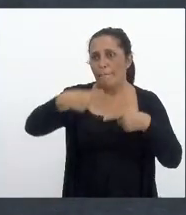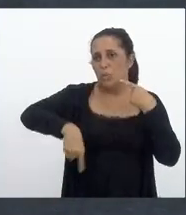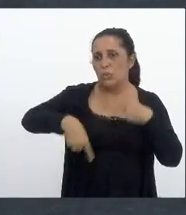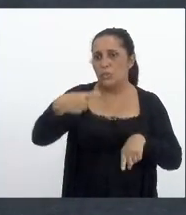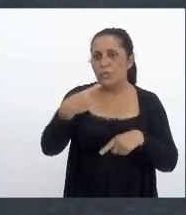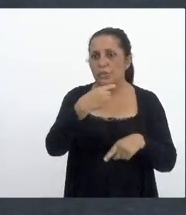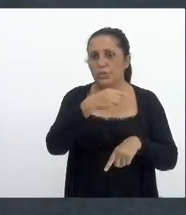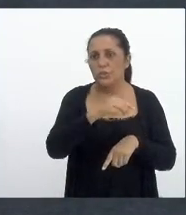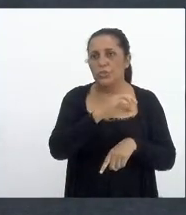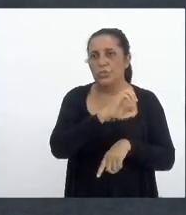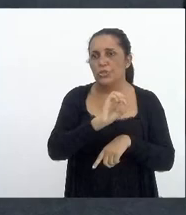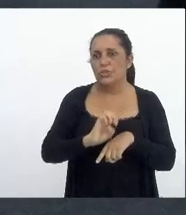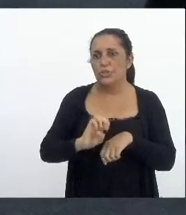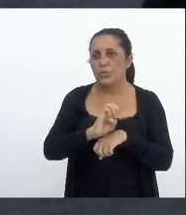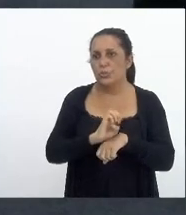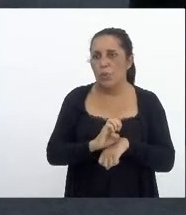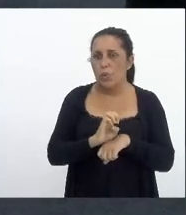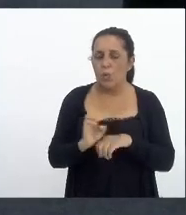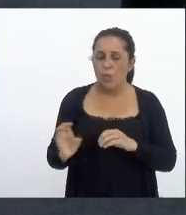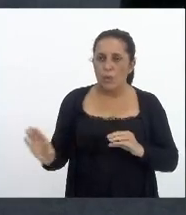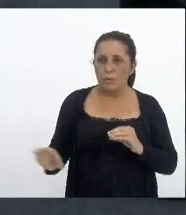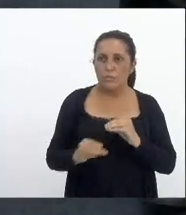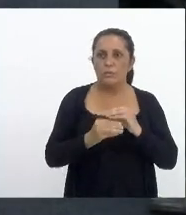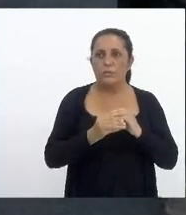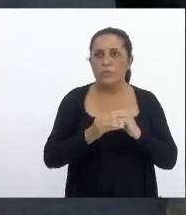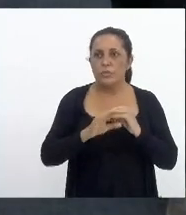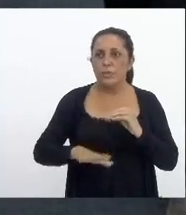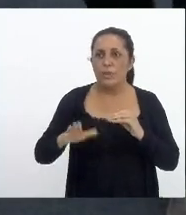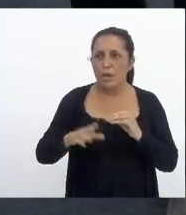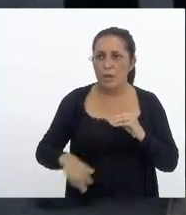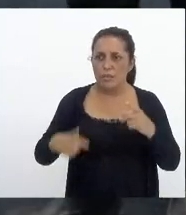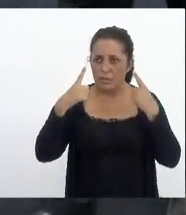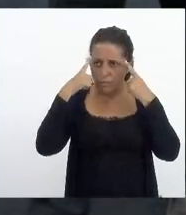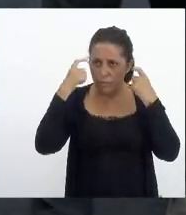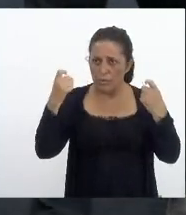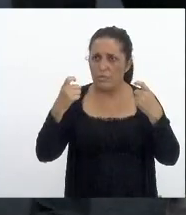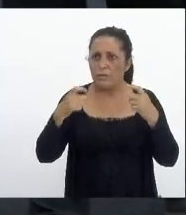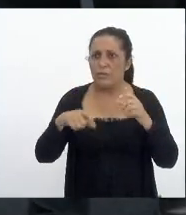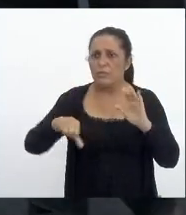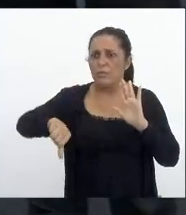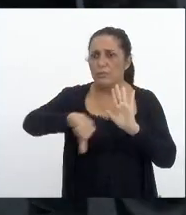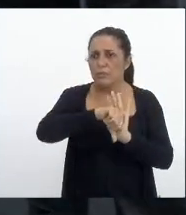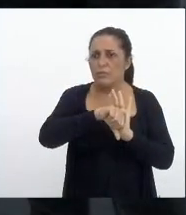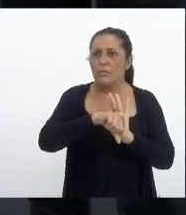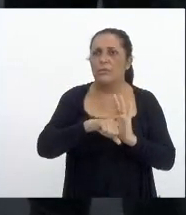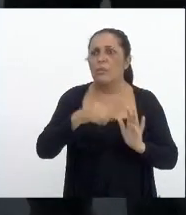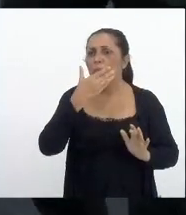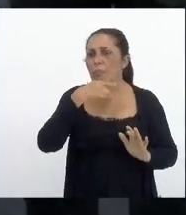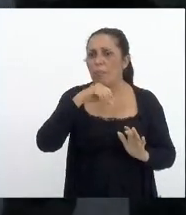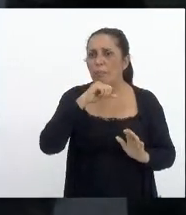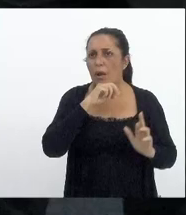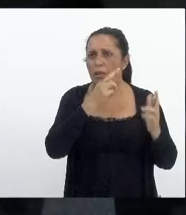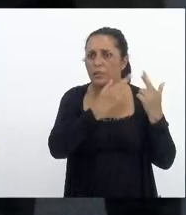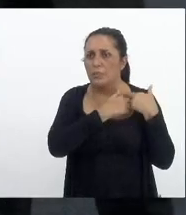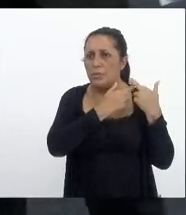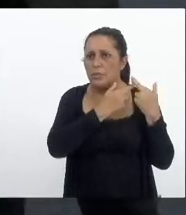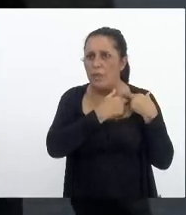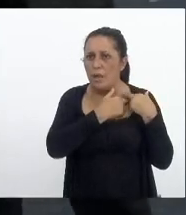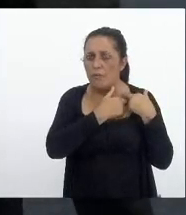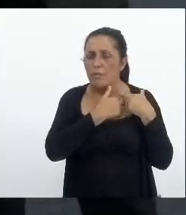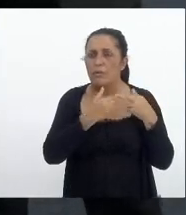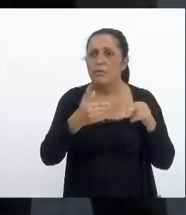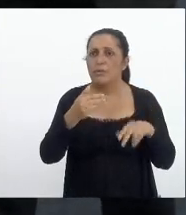reinserção social de crianças e adolescentes vítimas de crimes cometidos por pais ou responsáveis indiciados em inquéritos